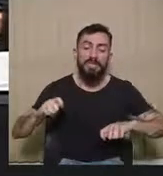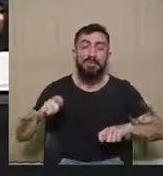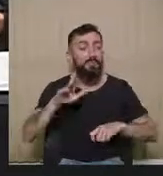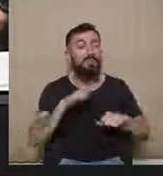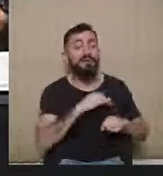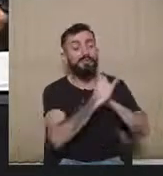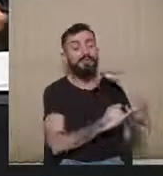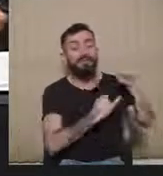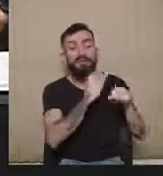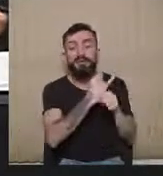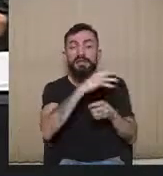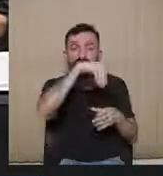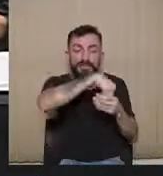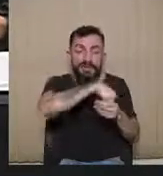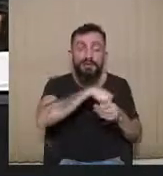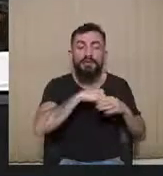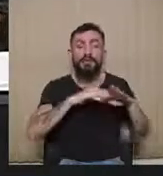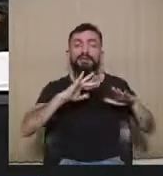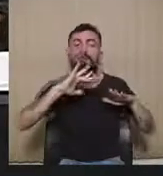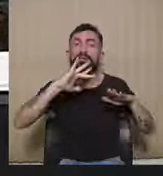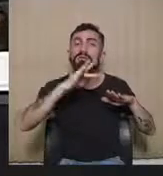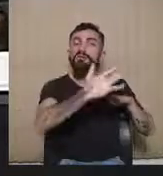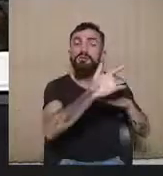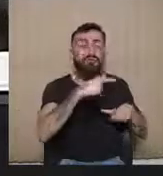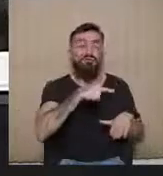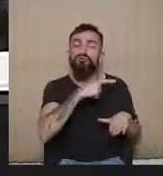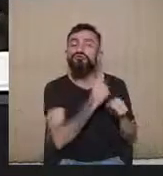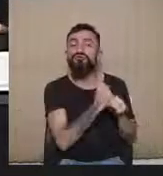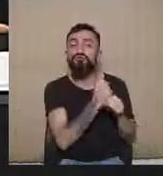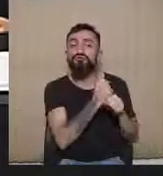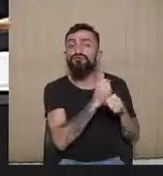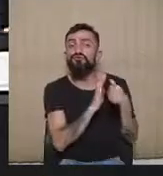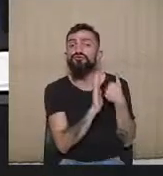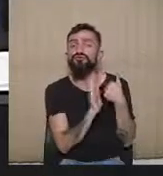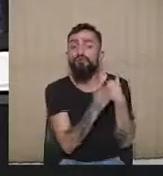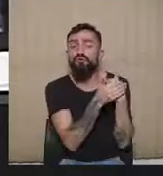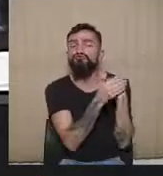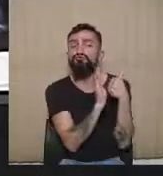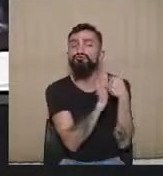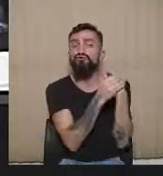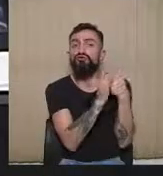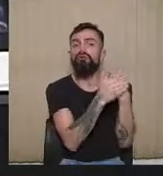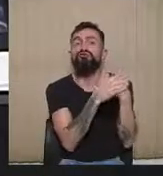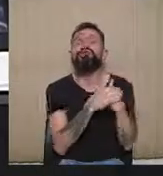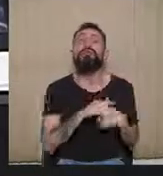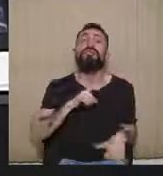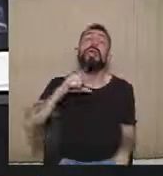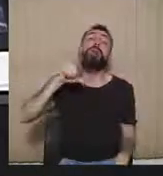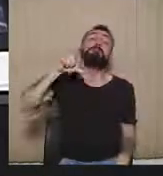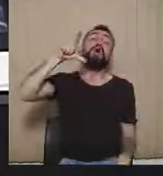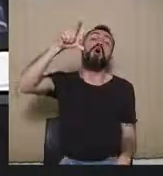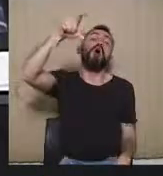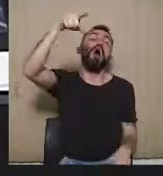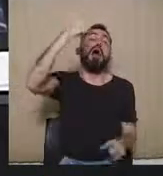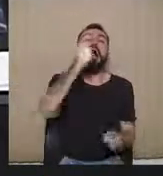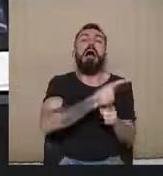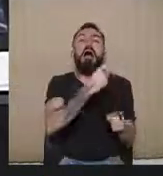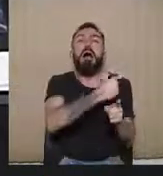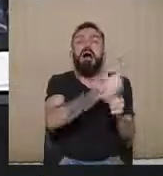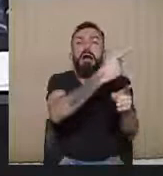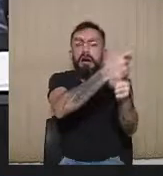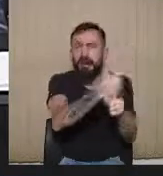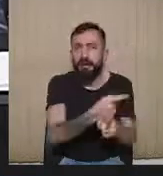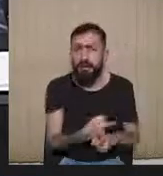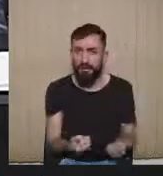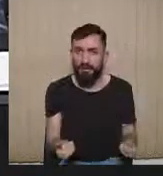das redes sociais, e que muitas vezes eles só vêm à luz, eles só vão ser descobertos muito tempo depois? Será que isso contribui